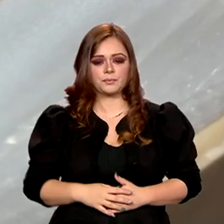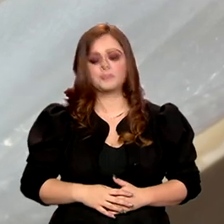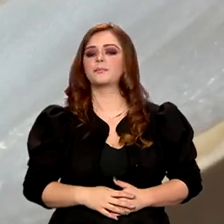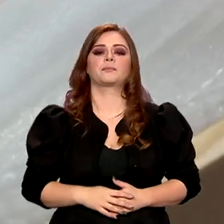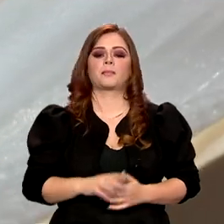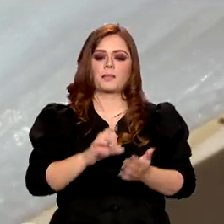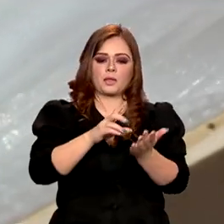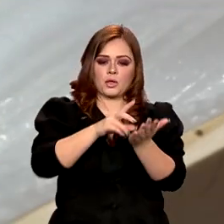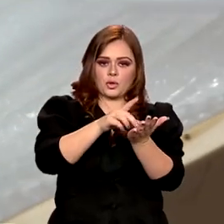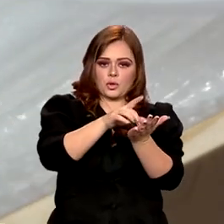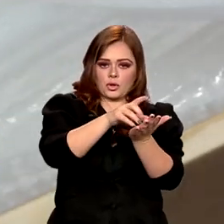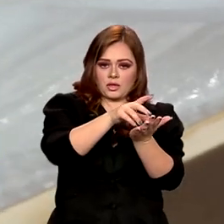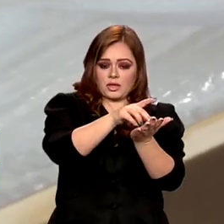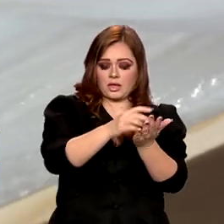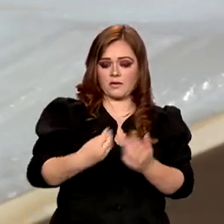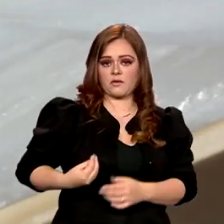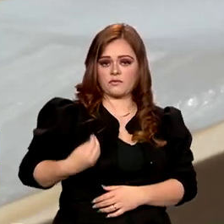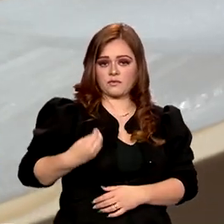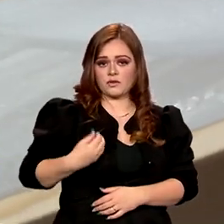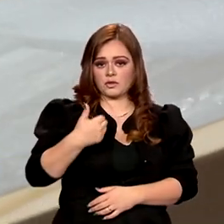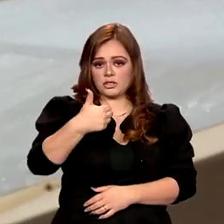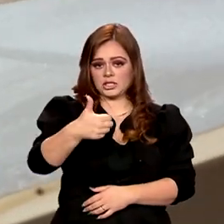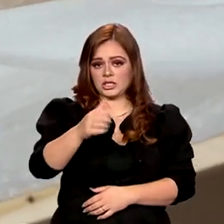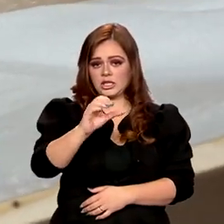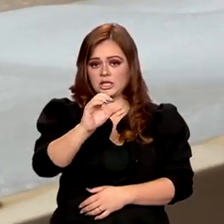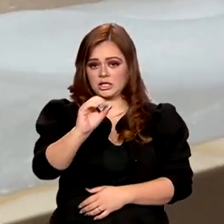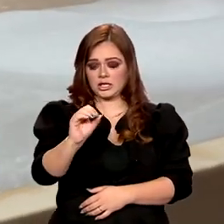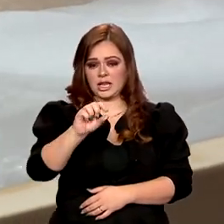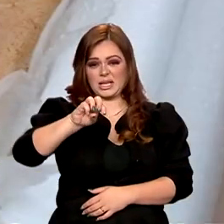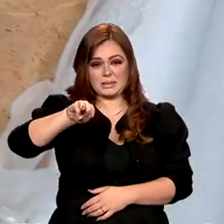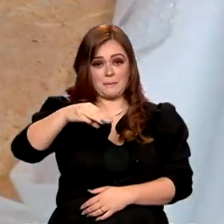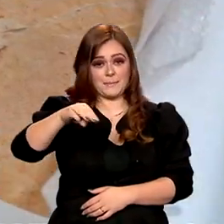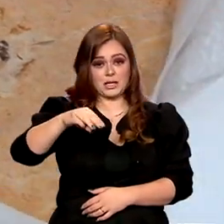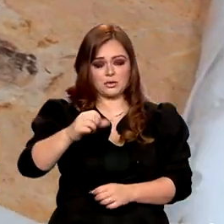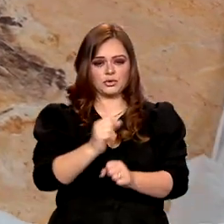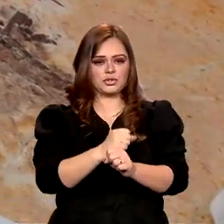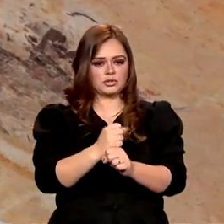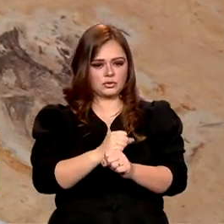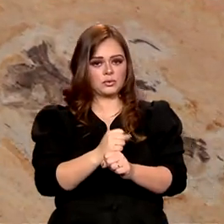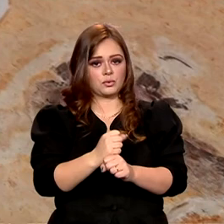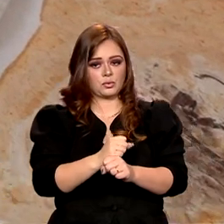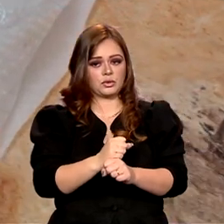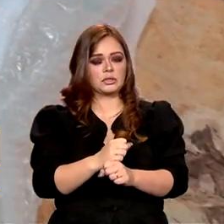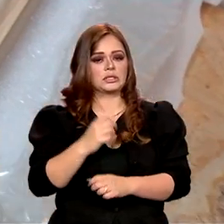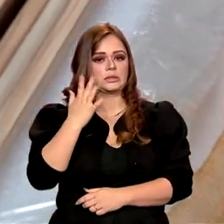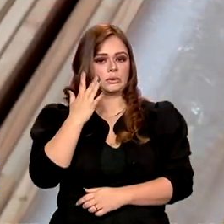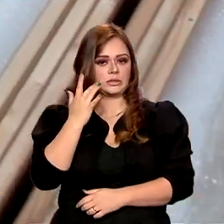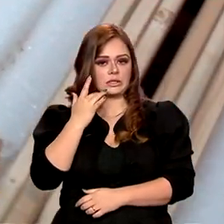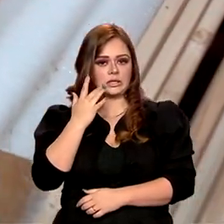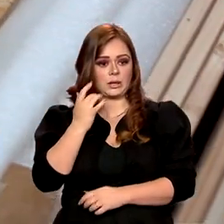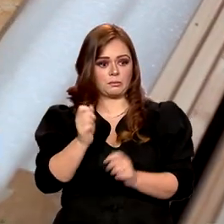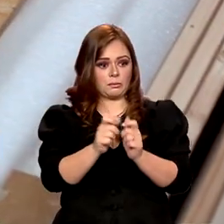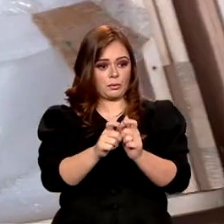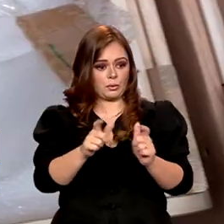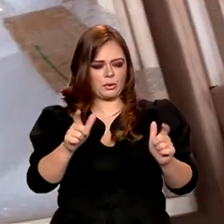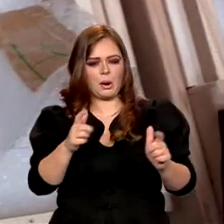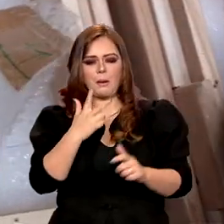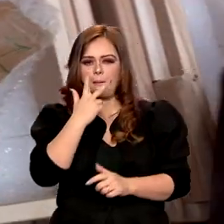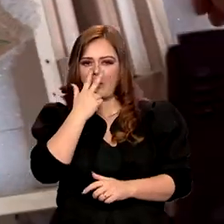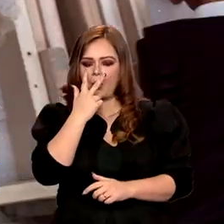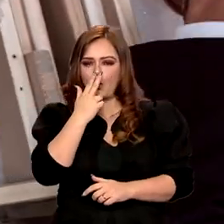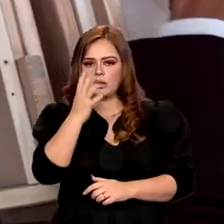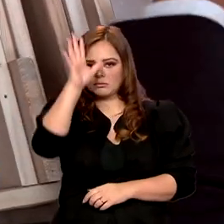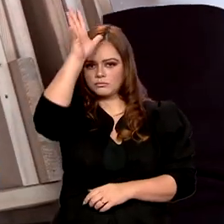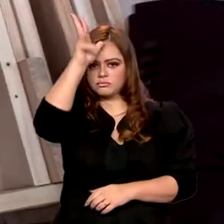Birajara jubatus viveu há 110 milhões de anos na região do Cariri, no estado do Ceará. Do tamanho de uma galinha, o